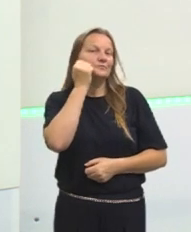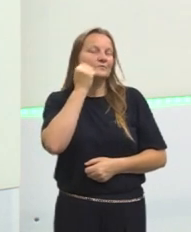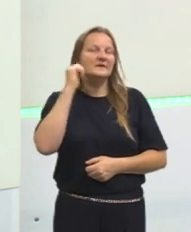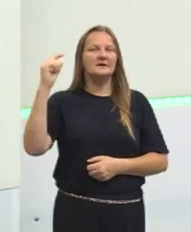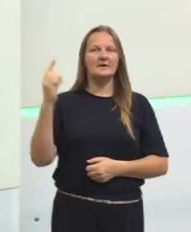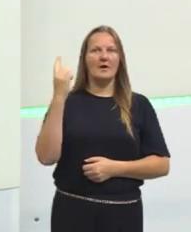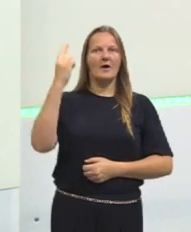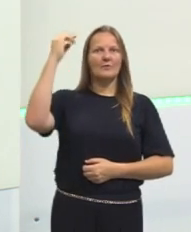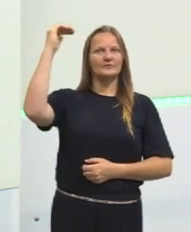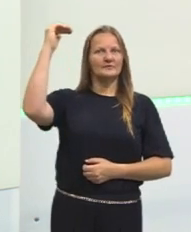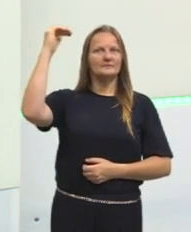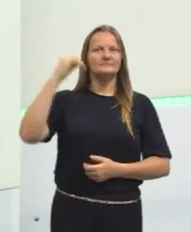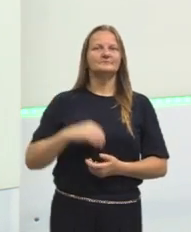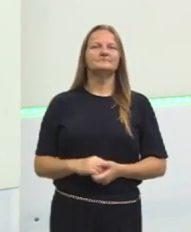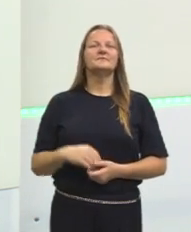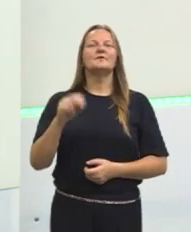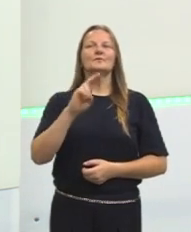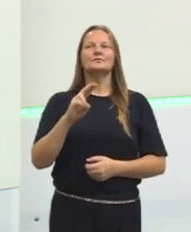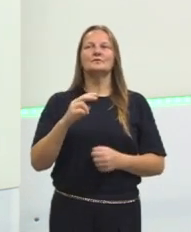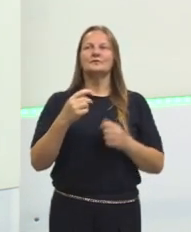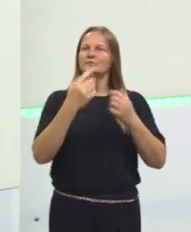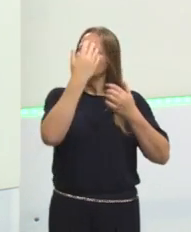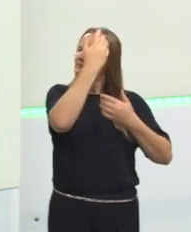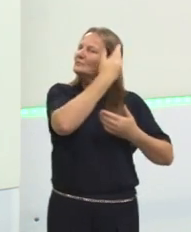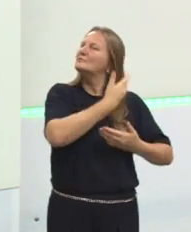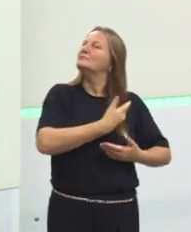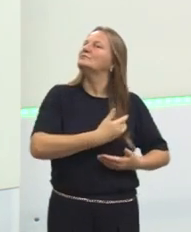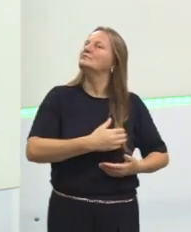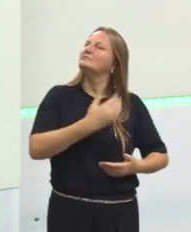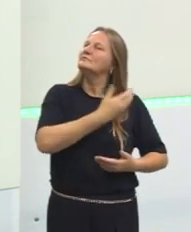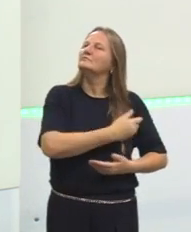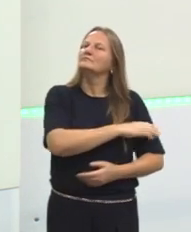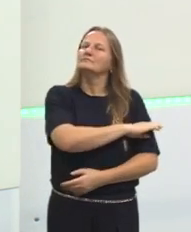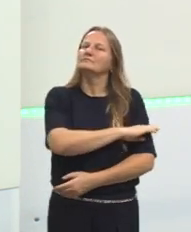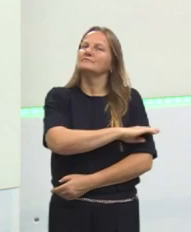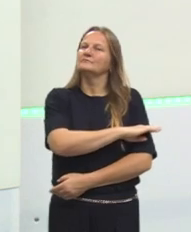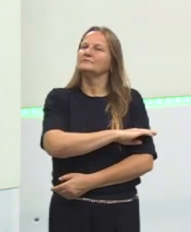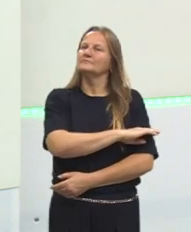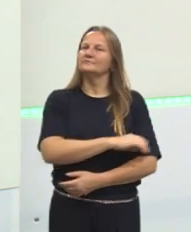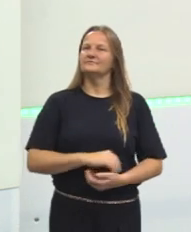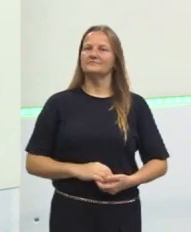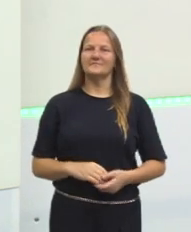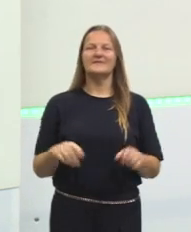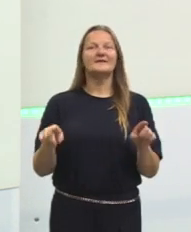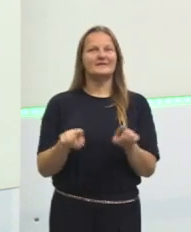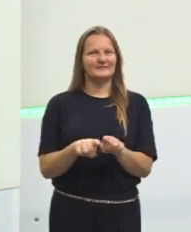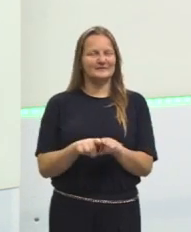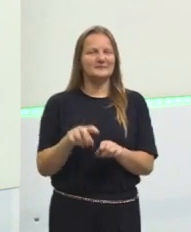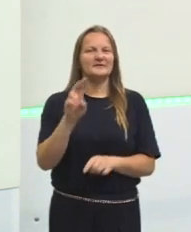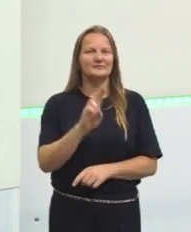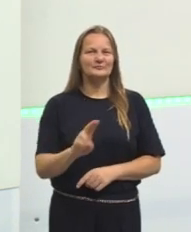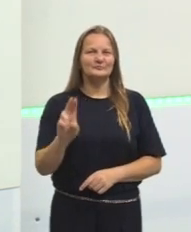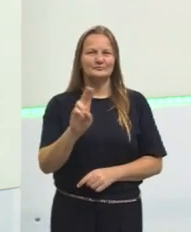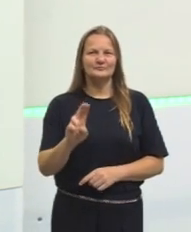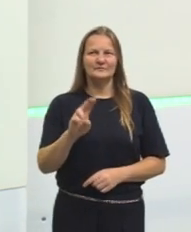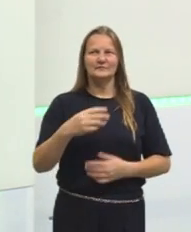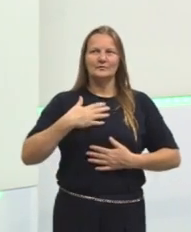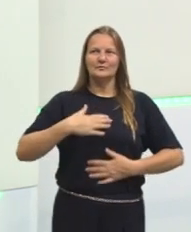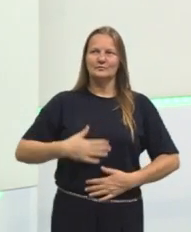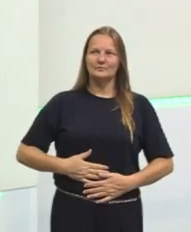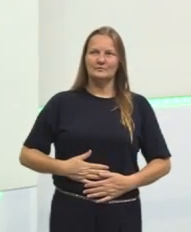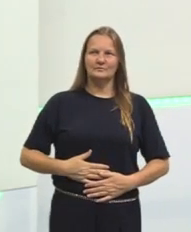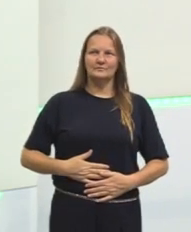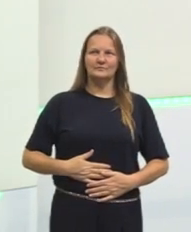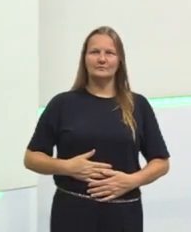alta, estou com o cabelo solto, um pouquinho abaixo dos ombros e também estou utilizando a camiseta